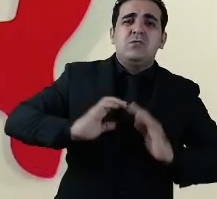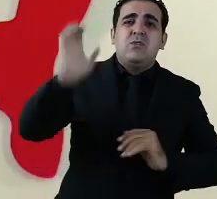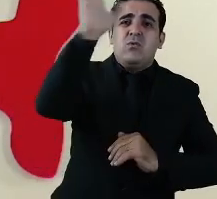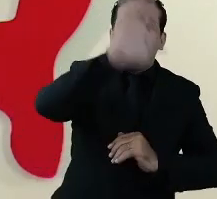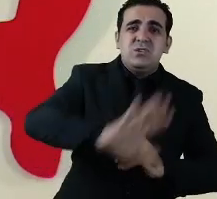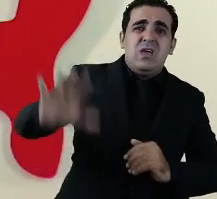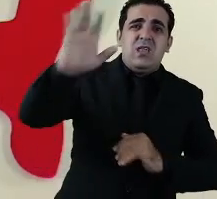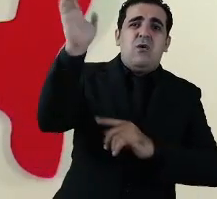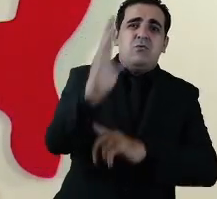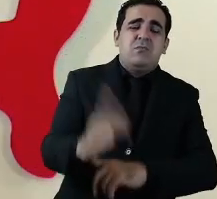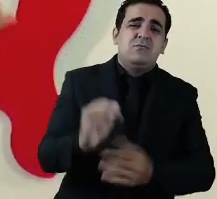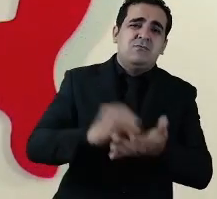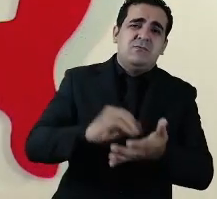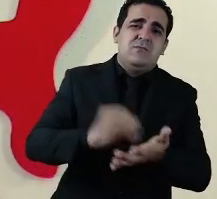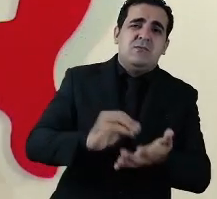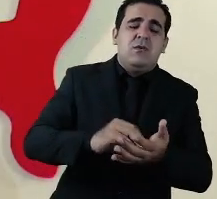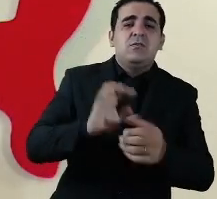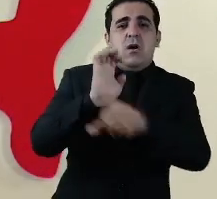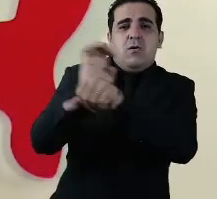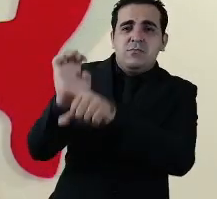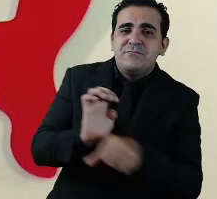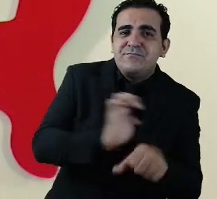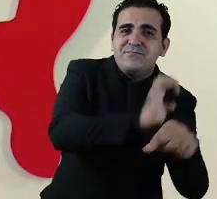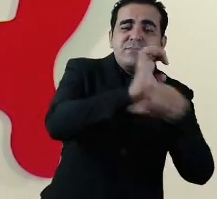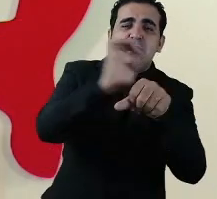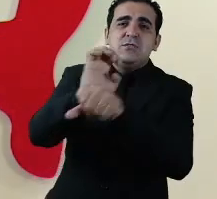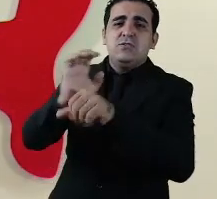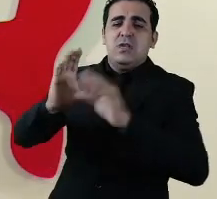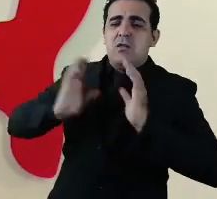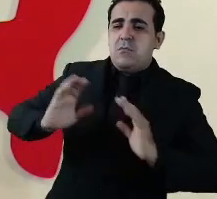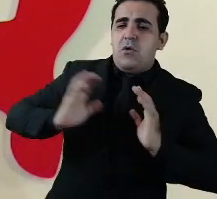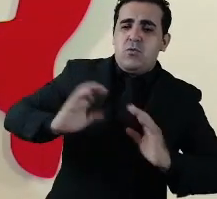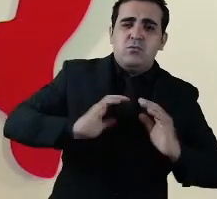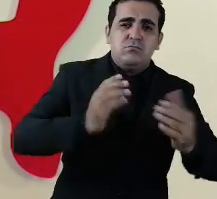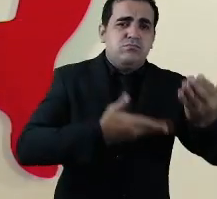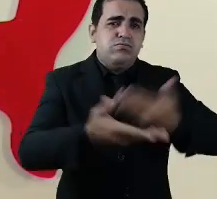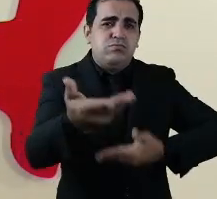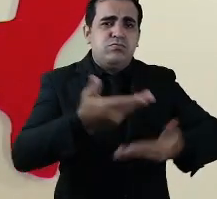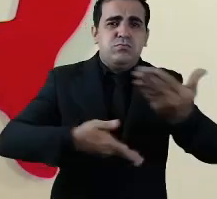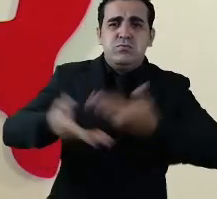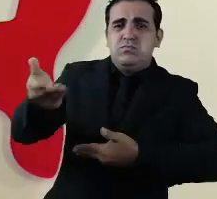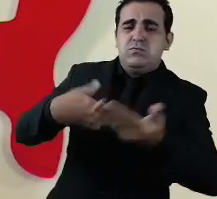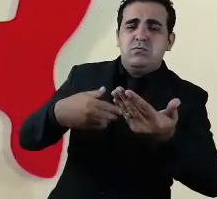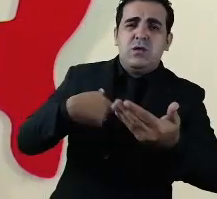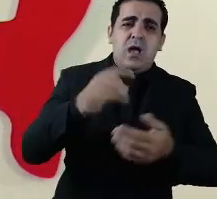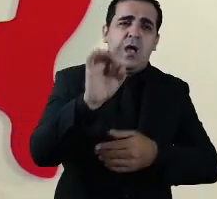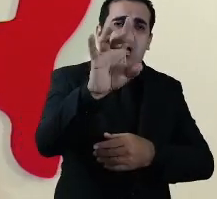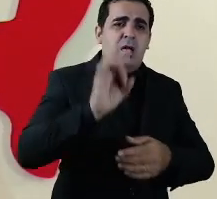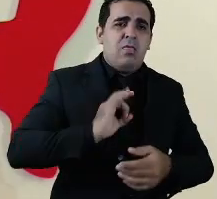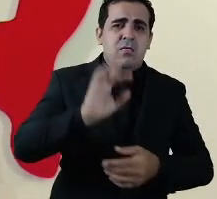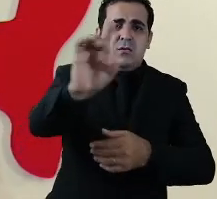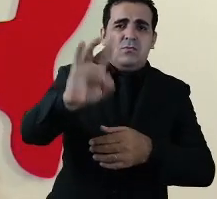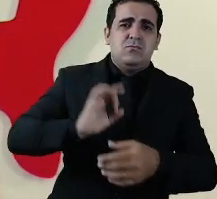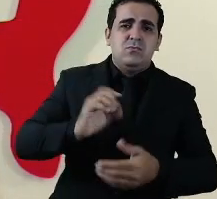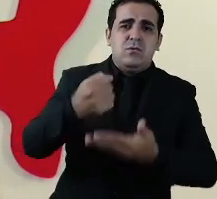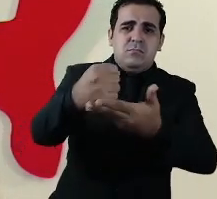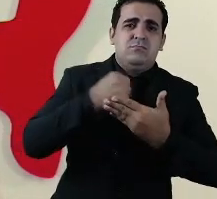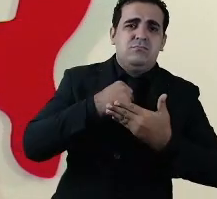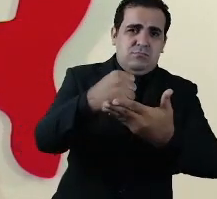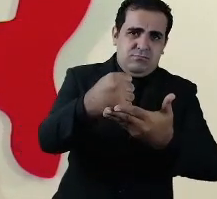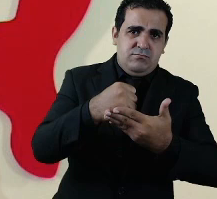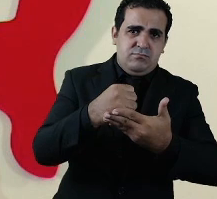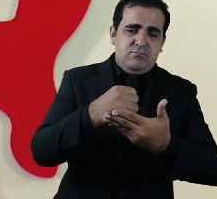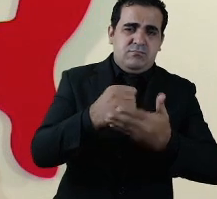técnica, os Estados estão buscando essa coordenação horizontal para que com isso nós possamos nos ajudar